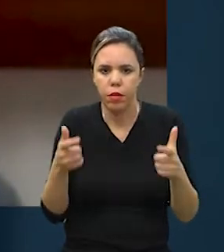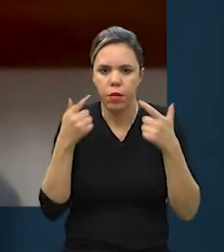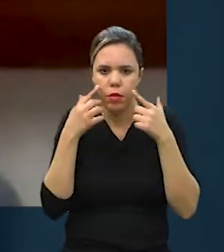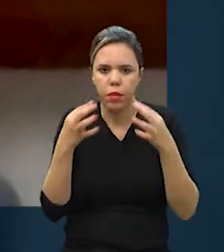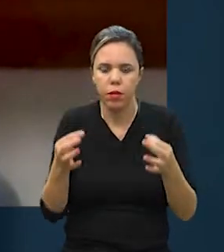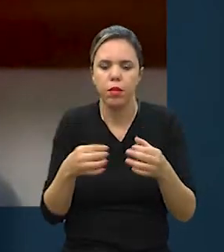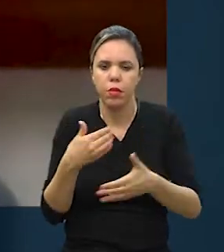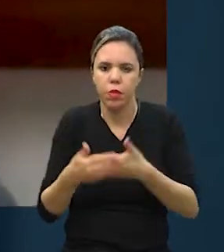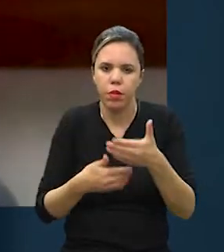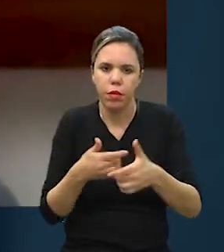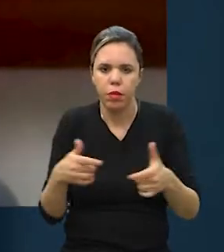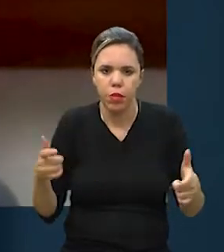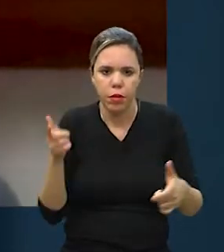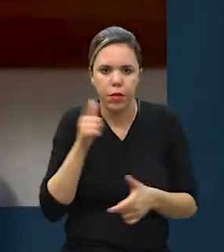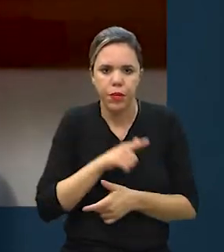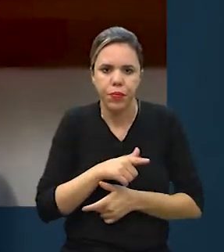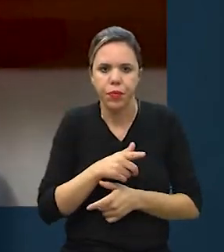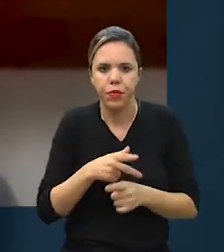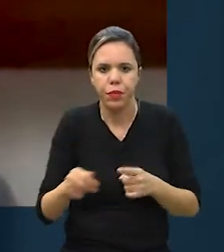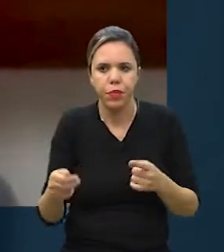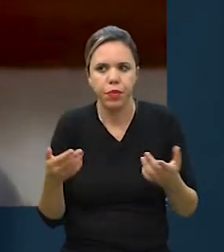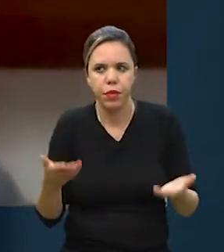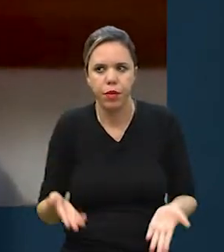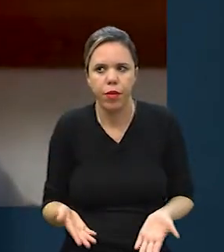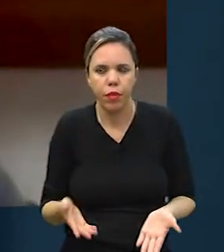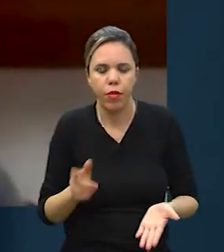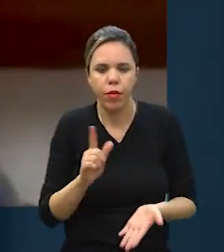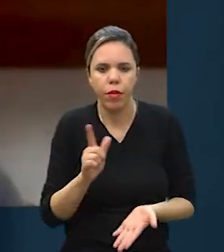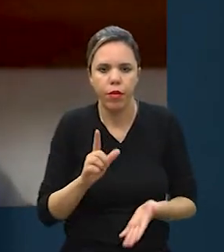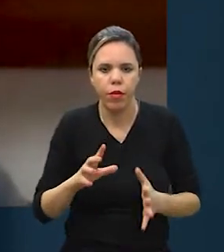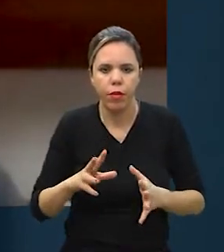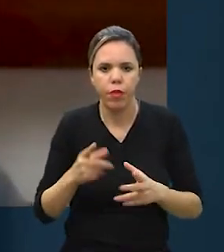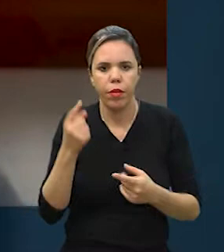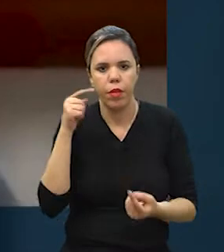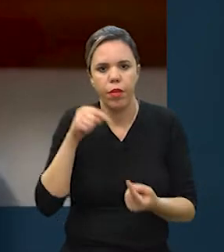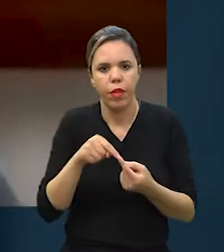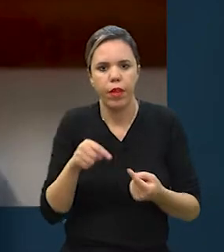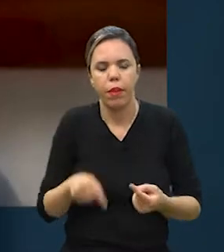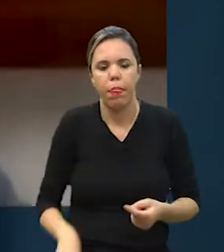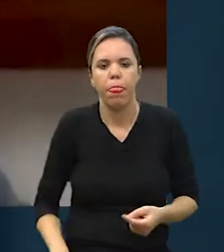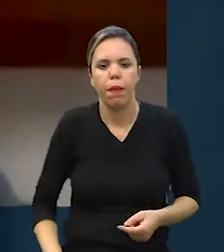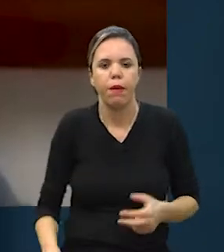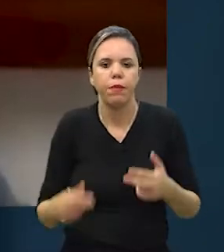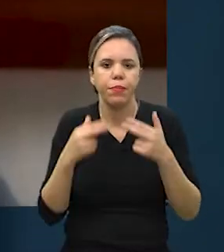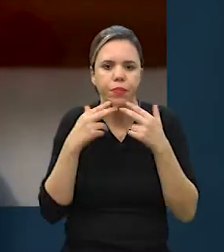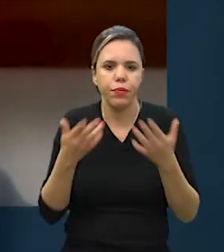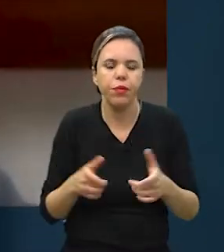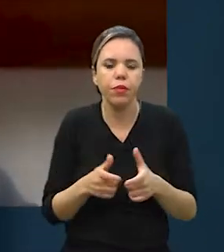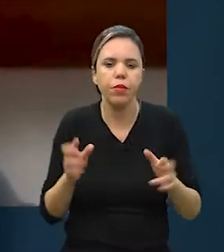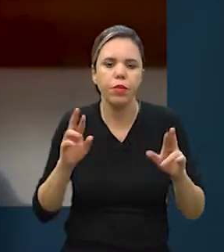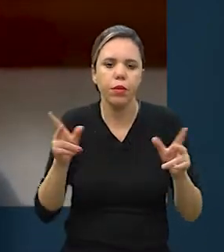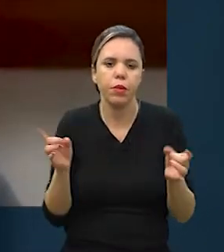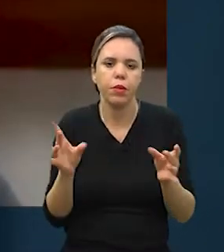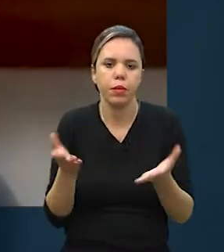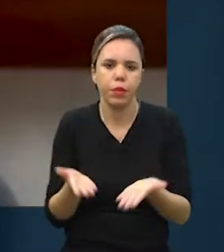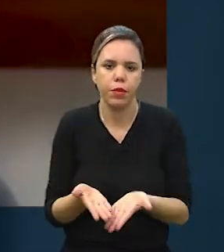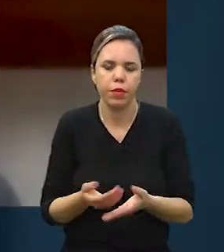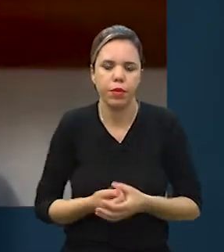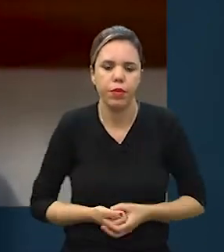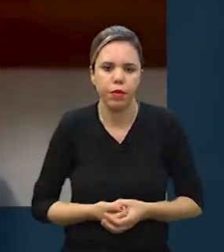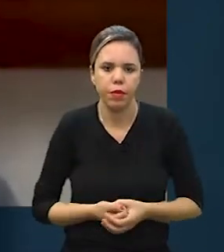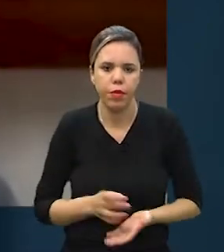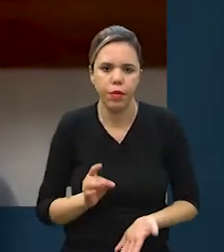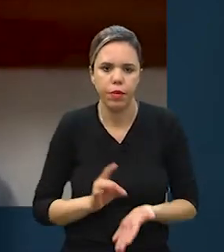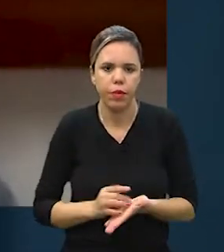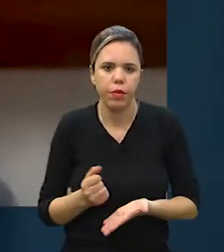crescer de grão em grão. Então, a gente conseguiu isso, claro, com toda essa ideia, com toda essa inovação, que é o grande diferencial nosso,